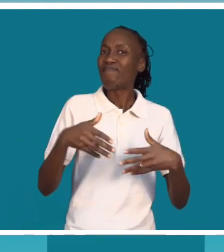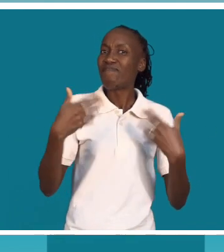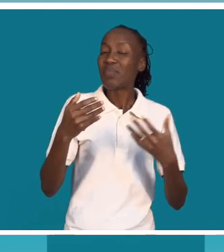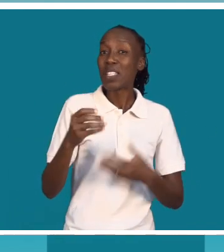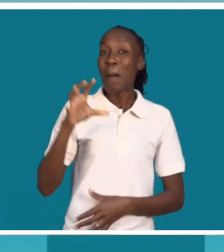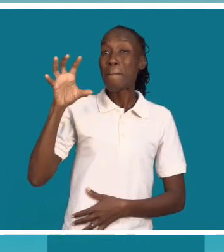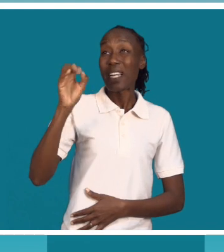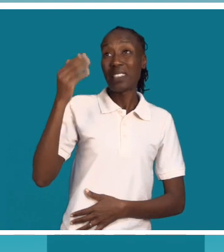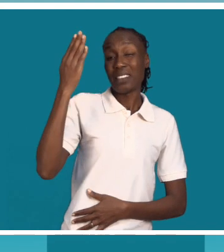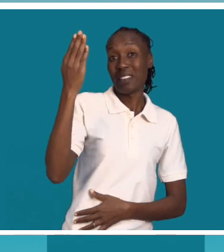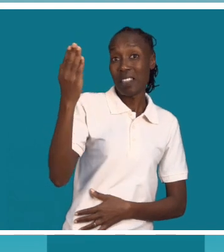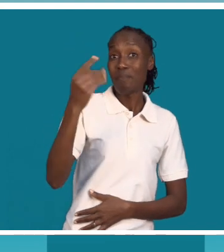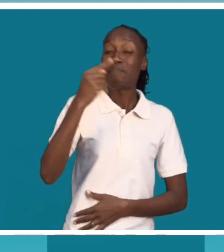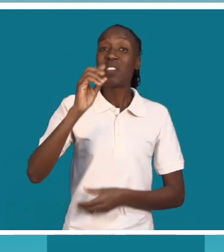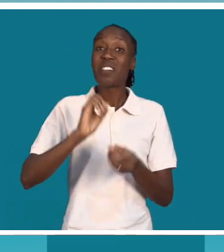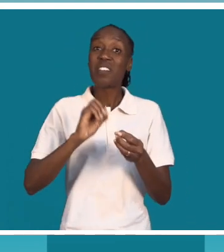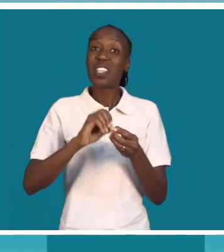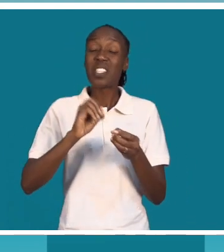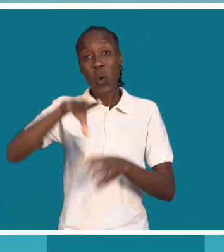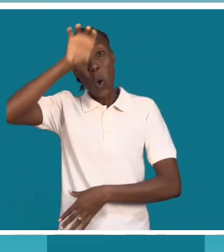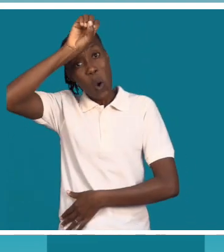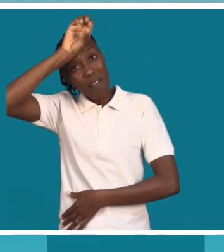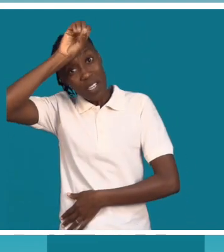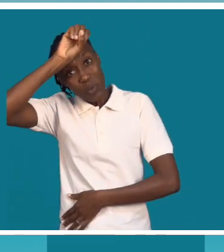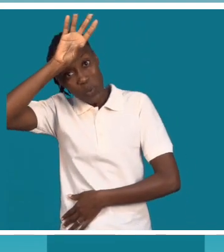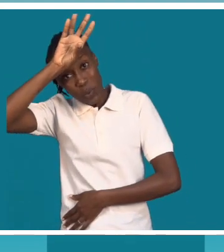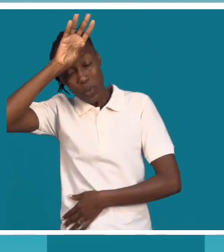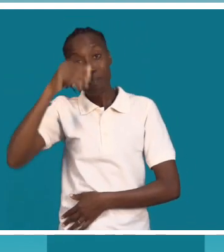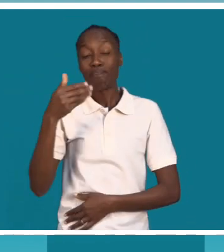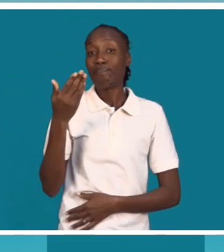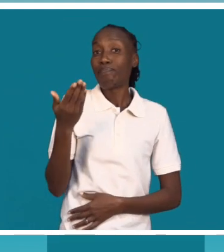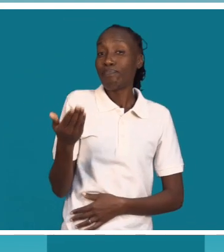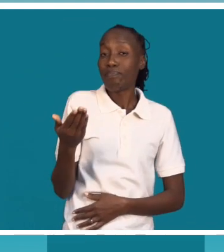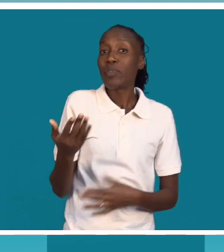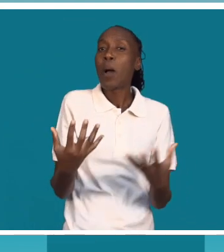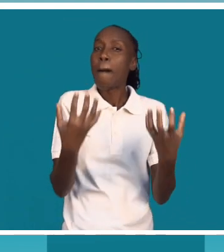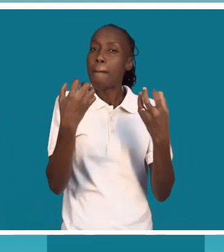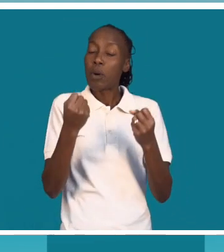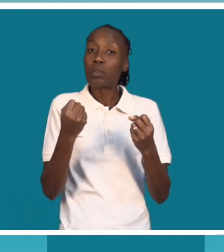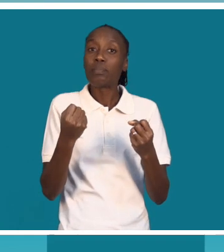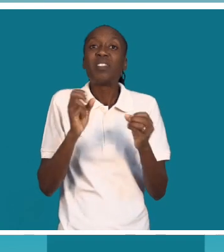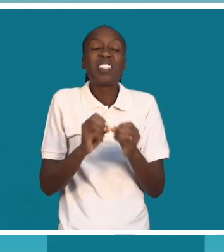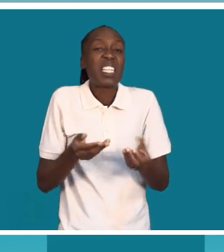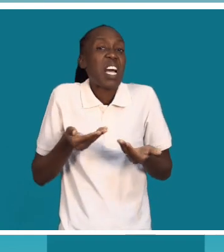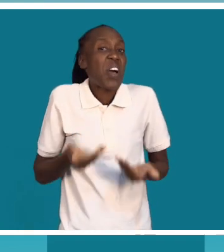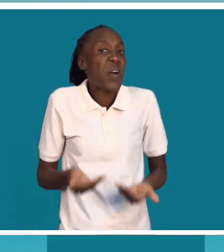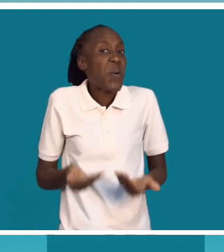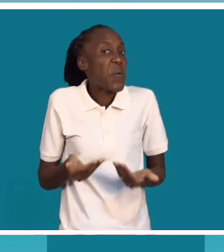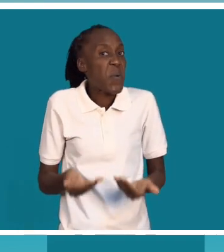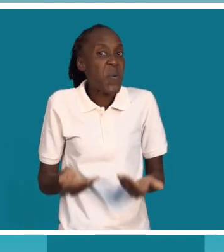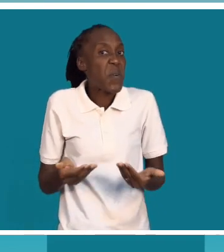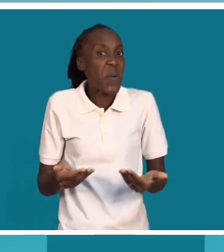Paraguai, só está a pretoria África do Sul. Que, neste momento,